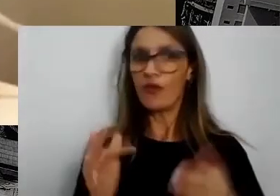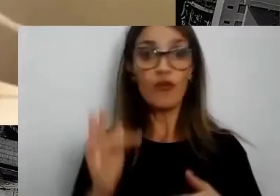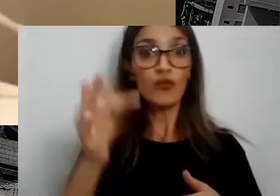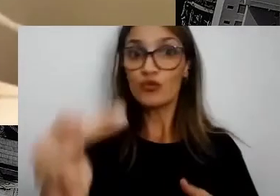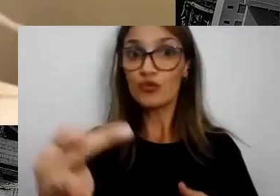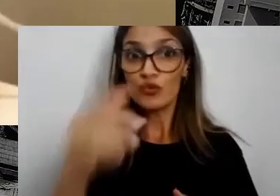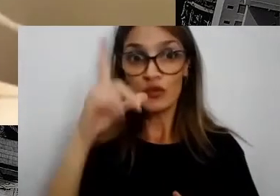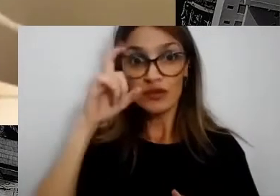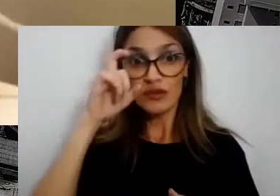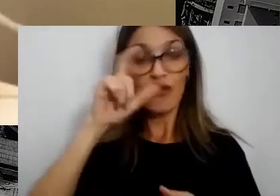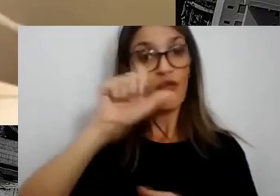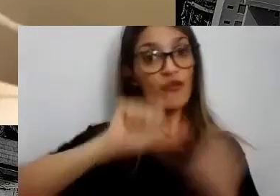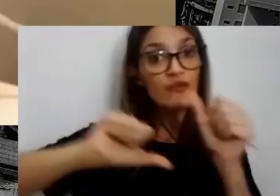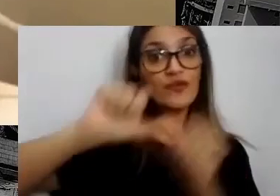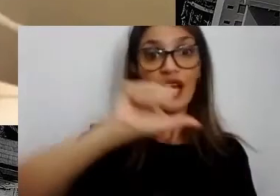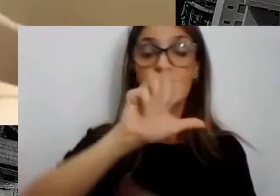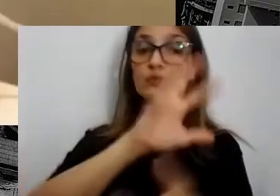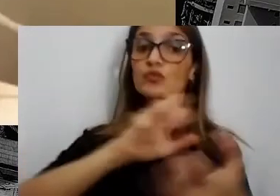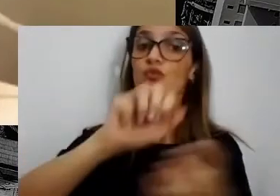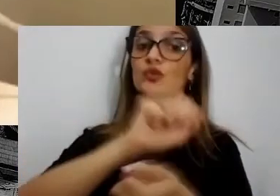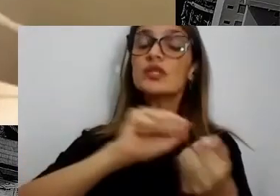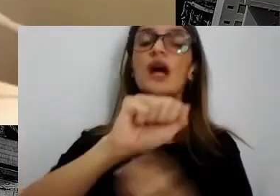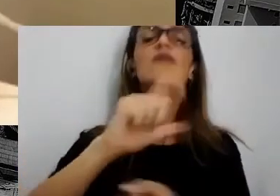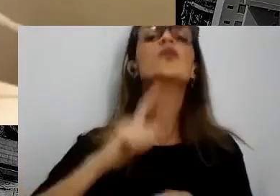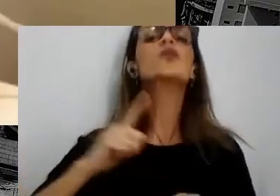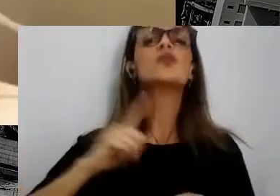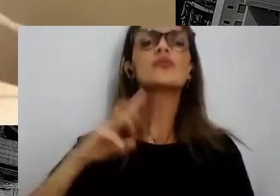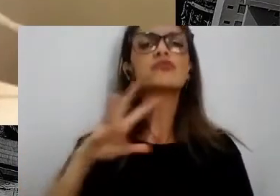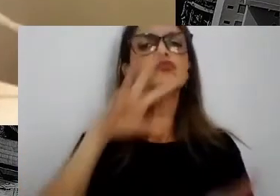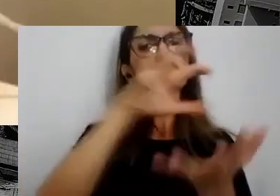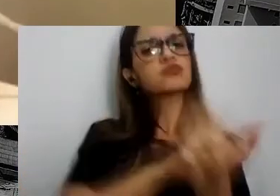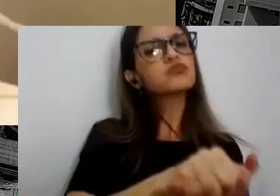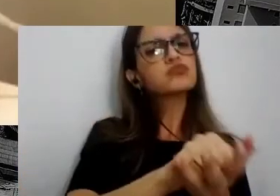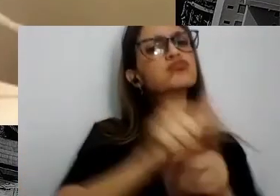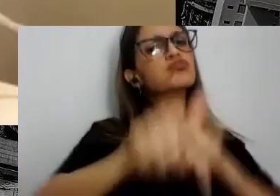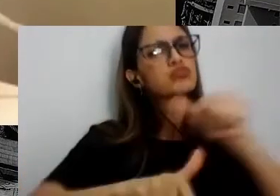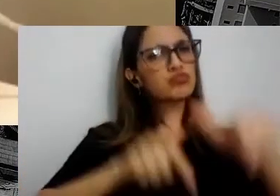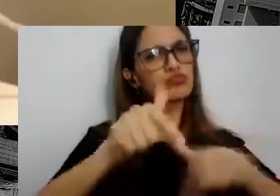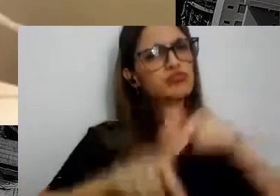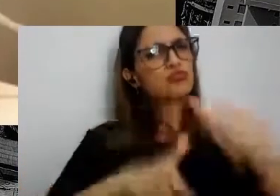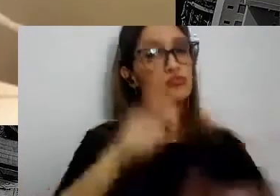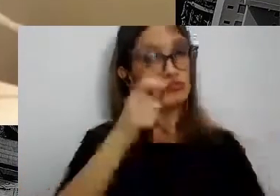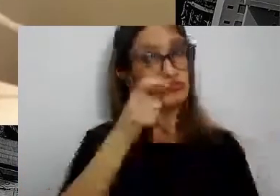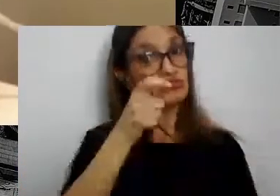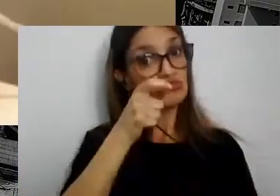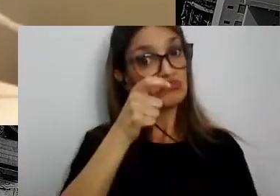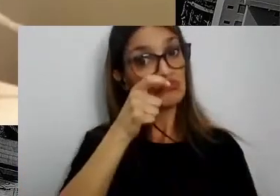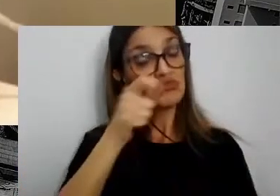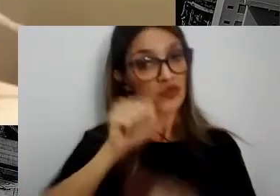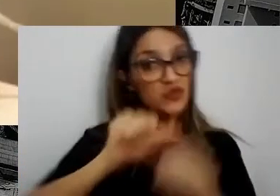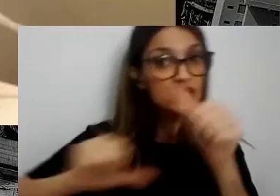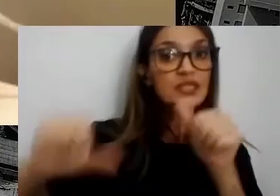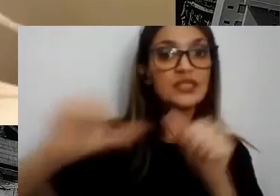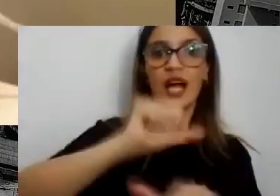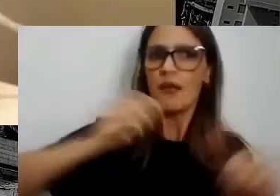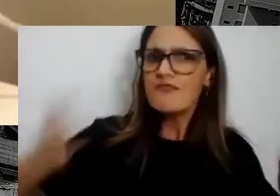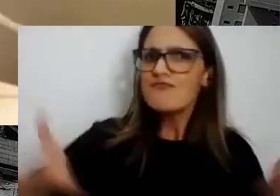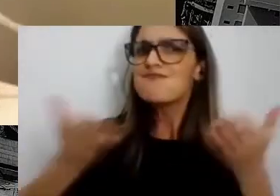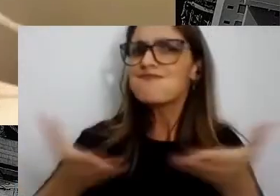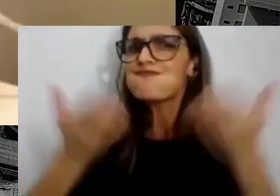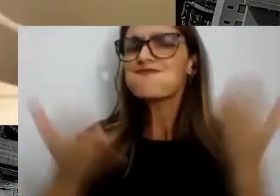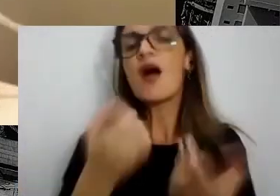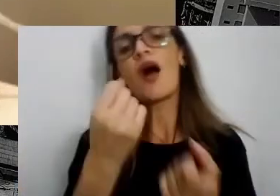Sustentável tem o registro de uma ação bem interessante que a Virada promoveu, levou alguns convidados